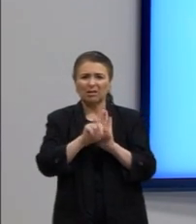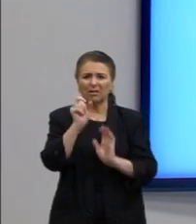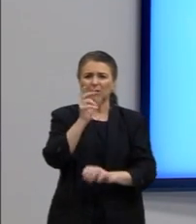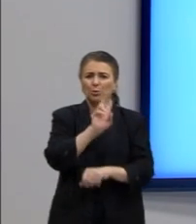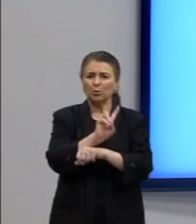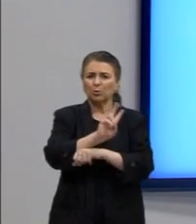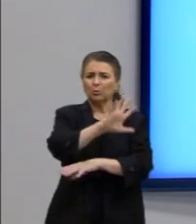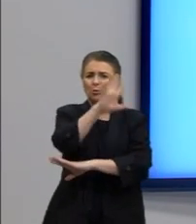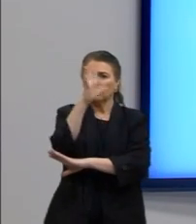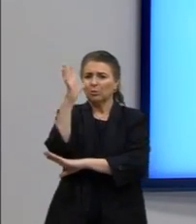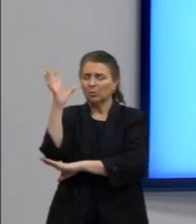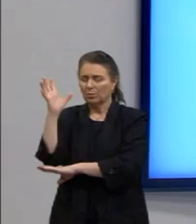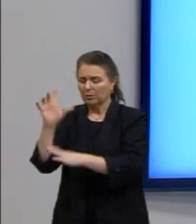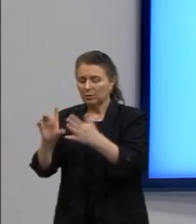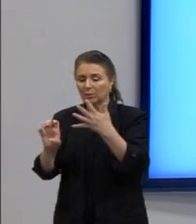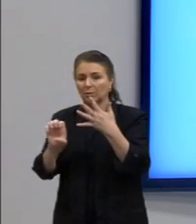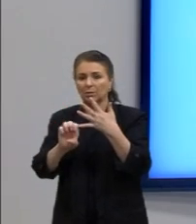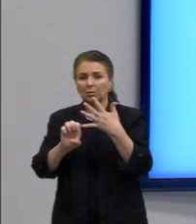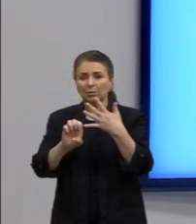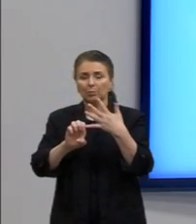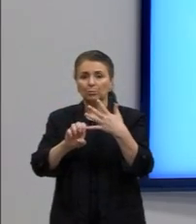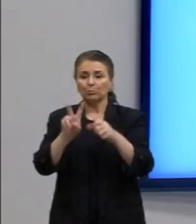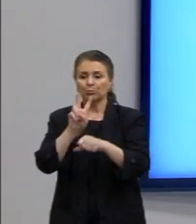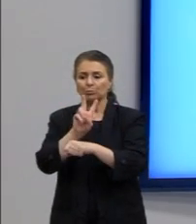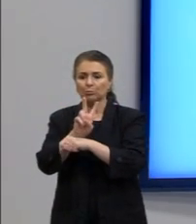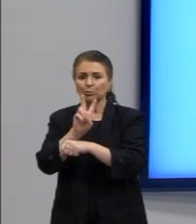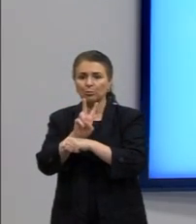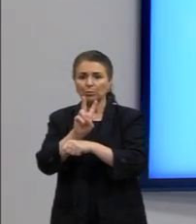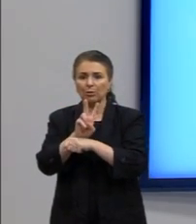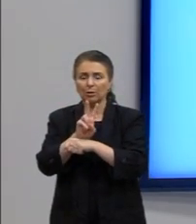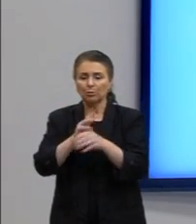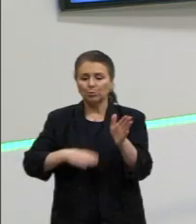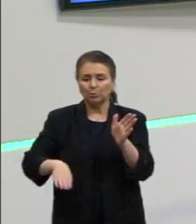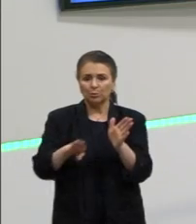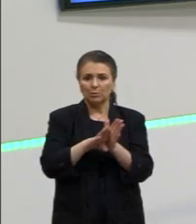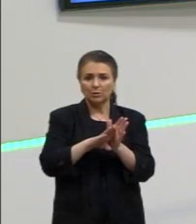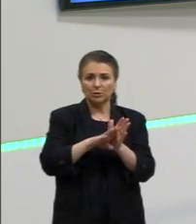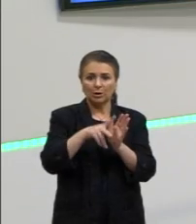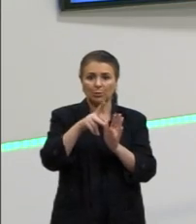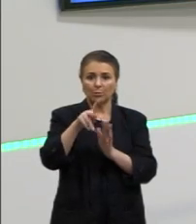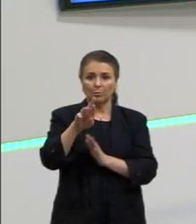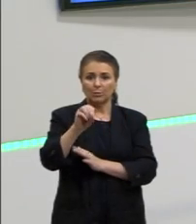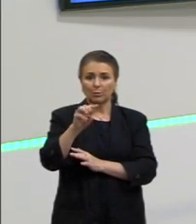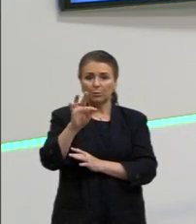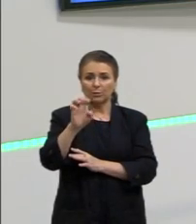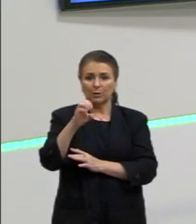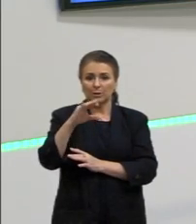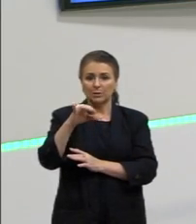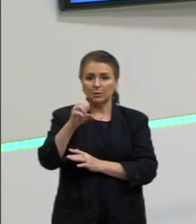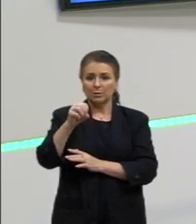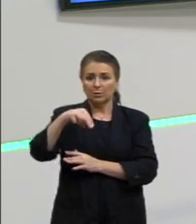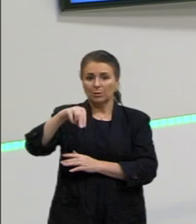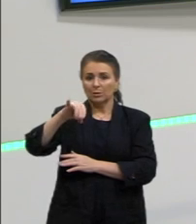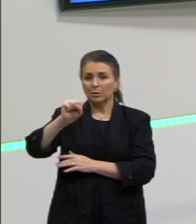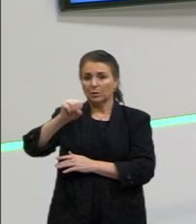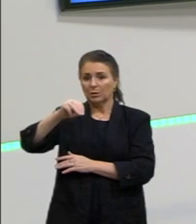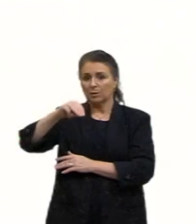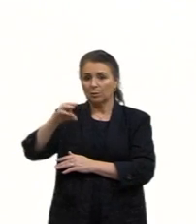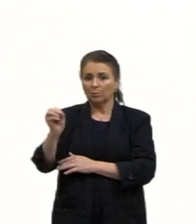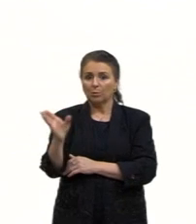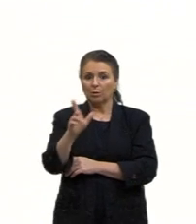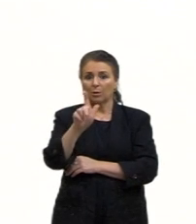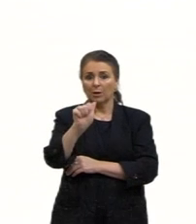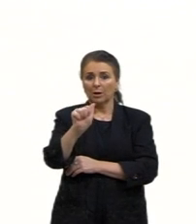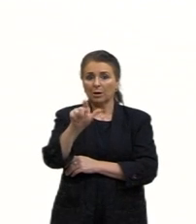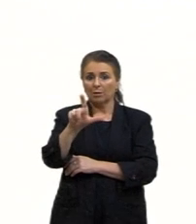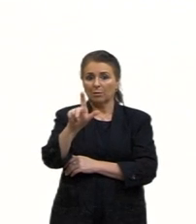E. Protecionismo alfandegário dos estados, dos países, também não diz isso. Pelo contrário, não fala nada